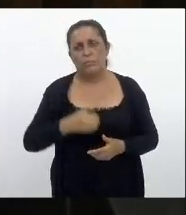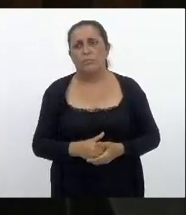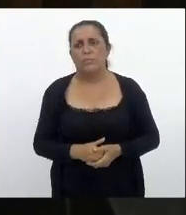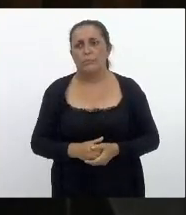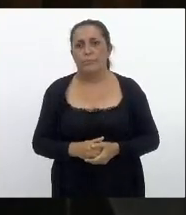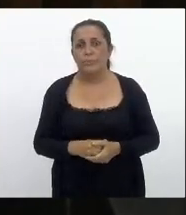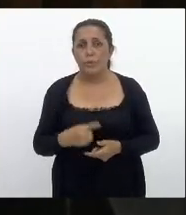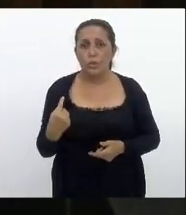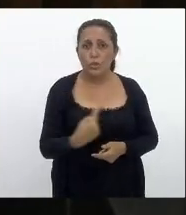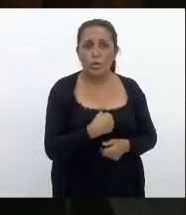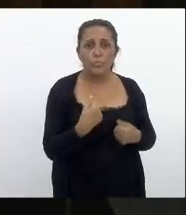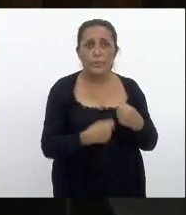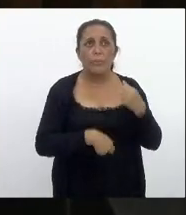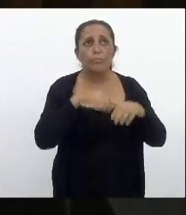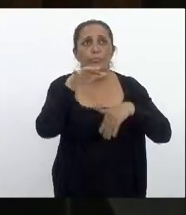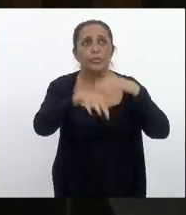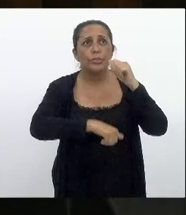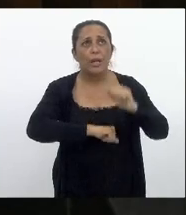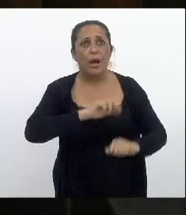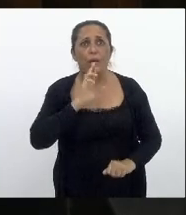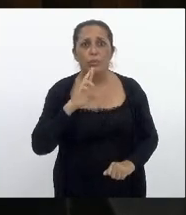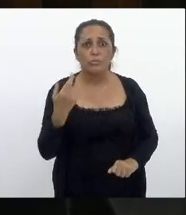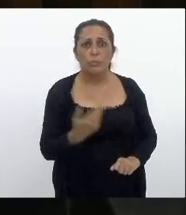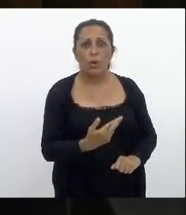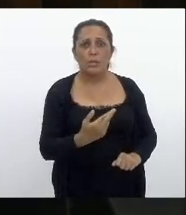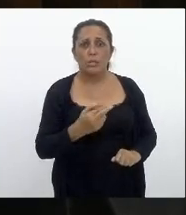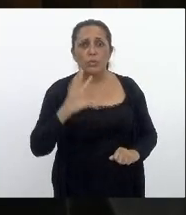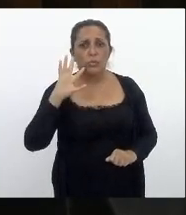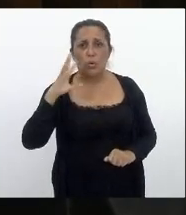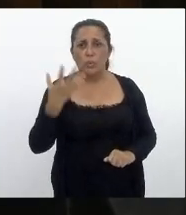nós temos que buscar é a solução do nosso estado